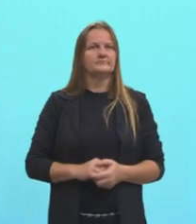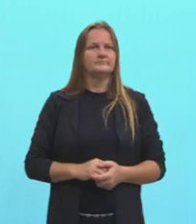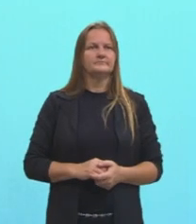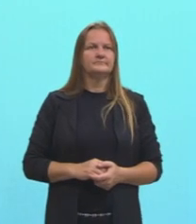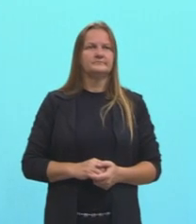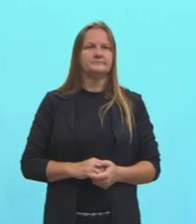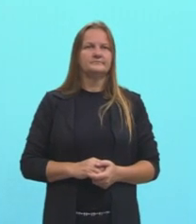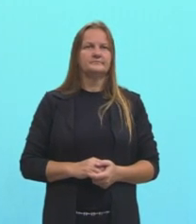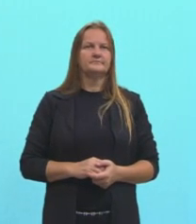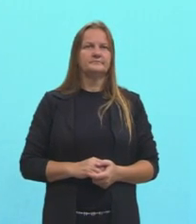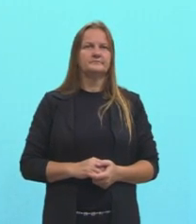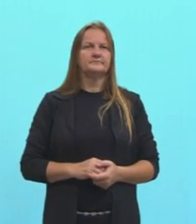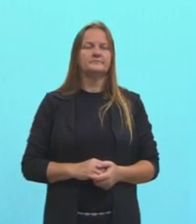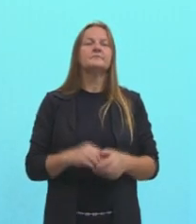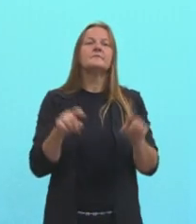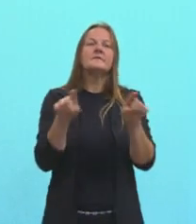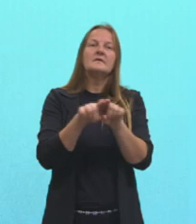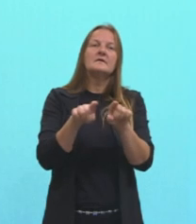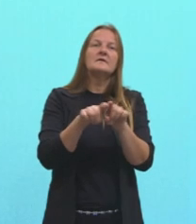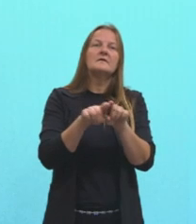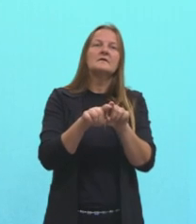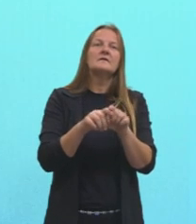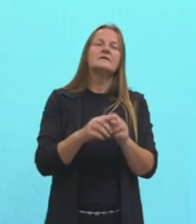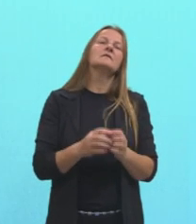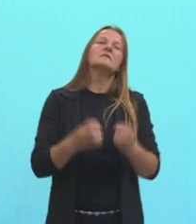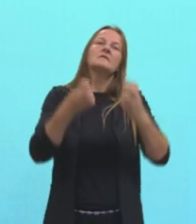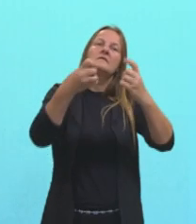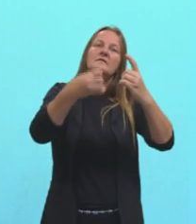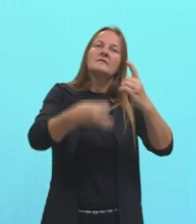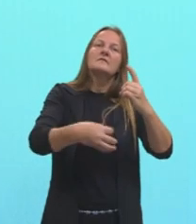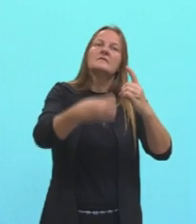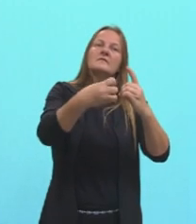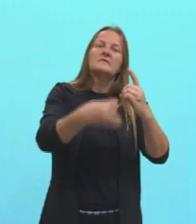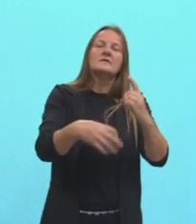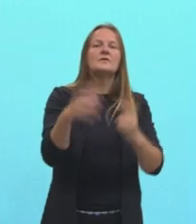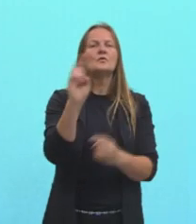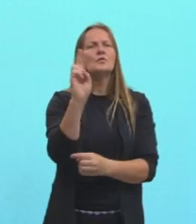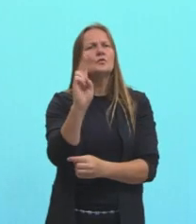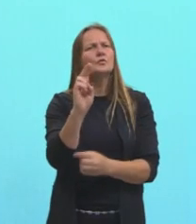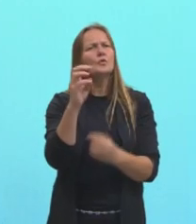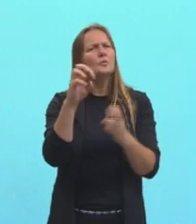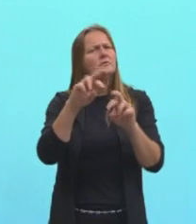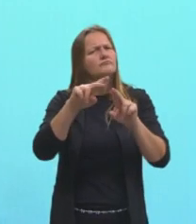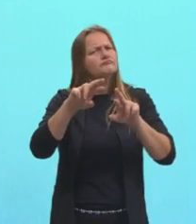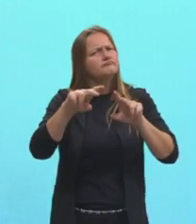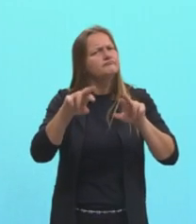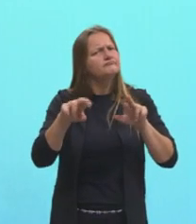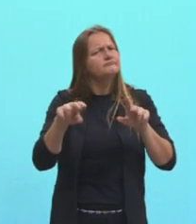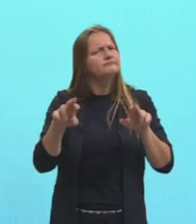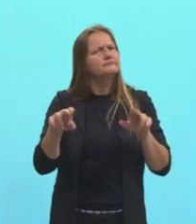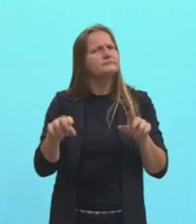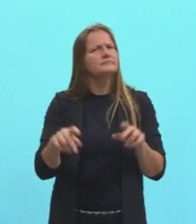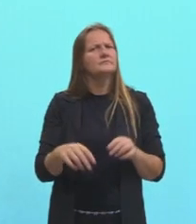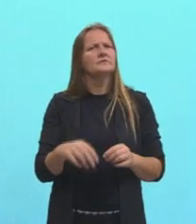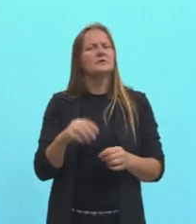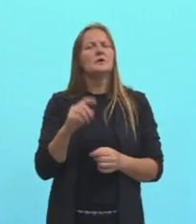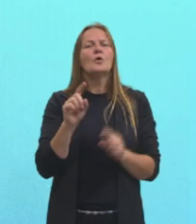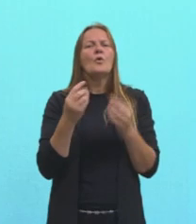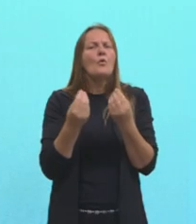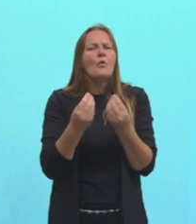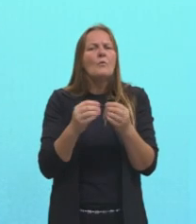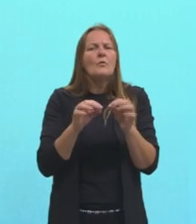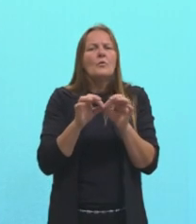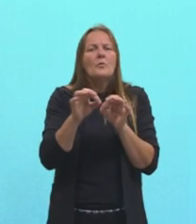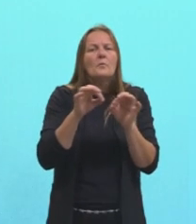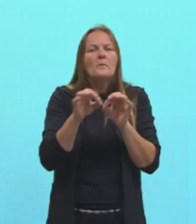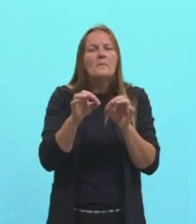Aqui tem também, né? Definido para vocês o nome de todas essas variáveis que a gente falou. E as unidades que